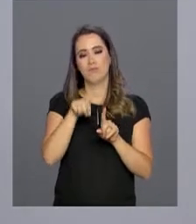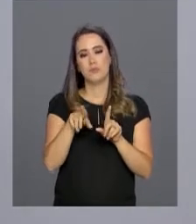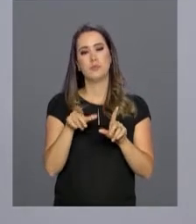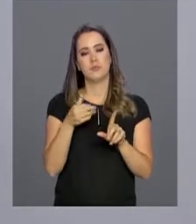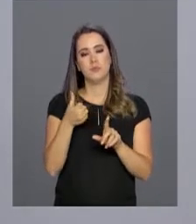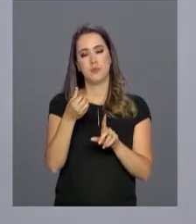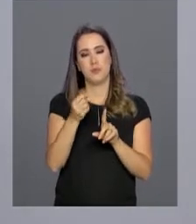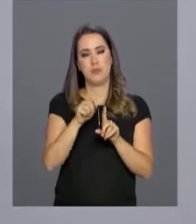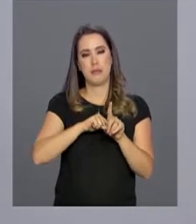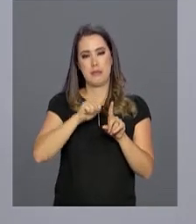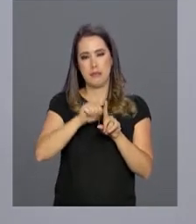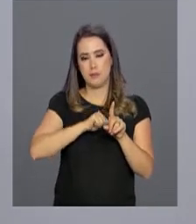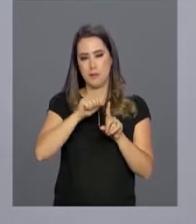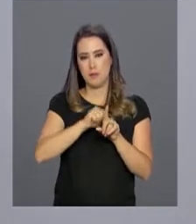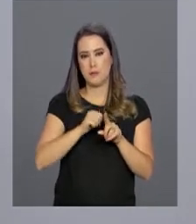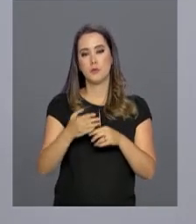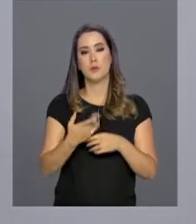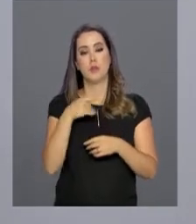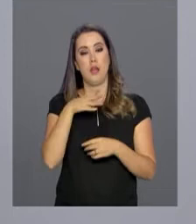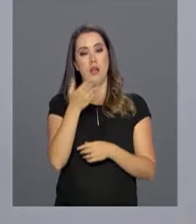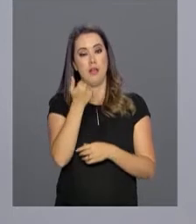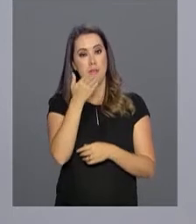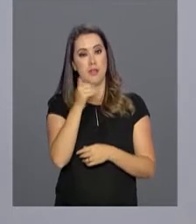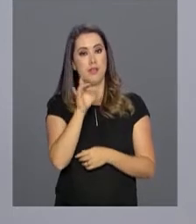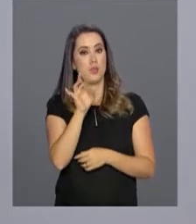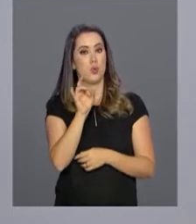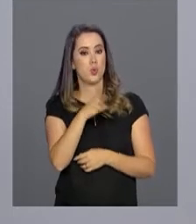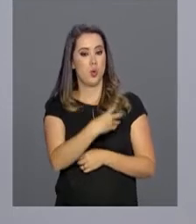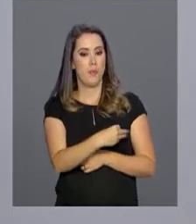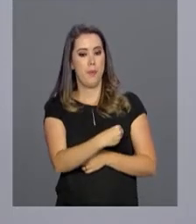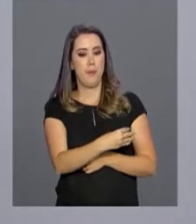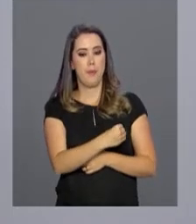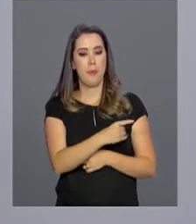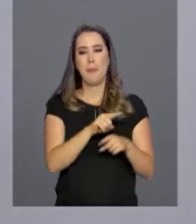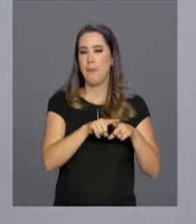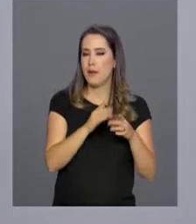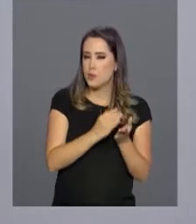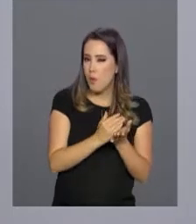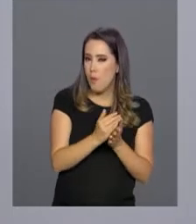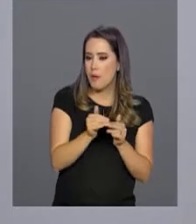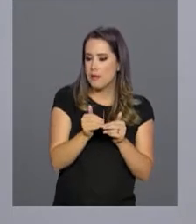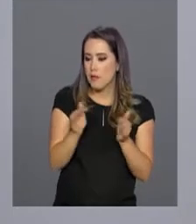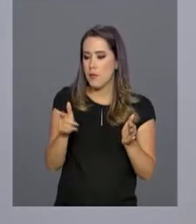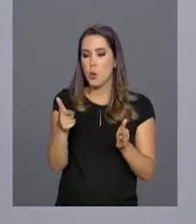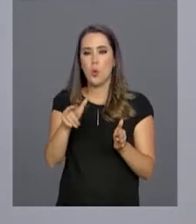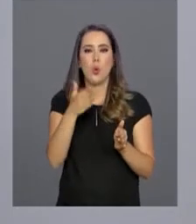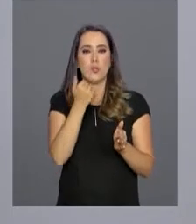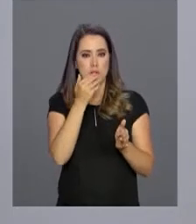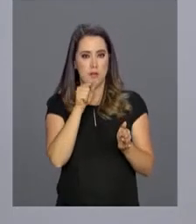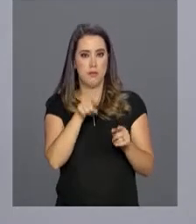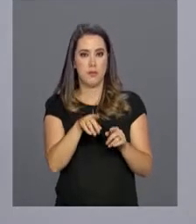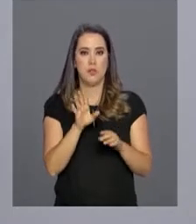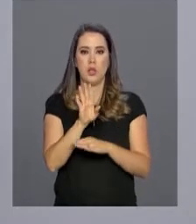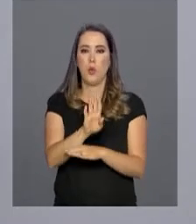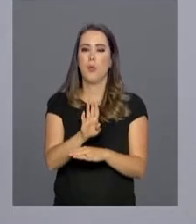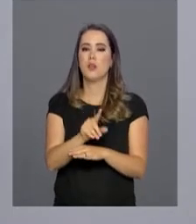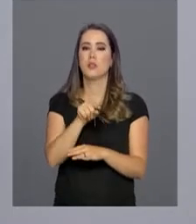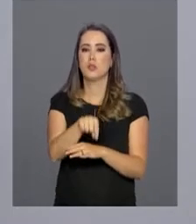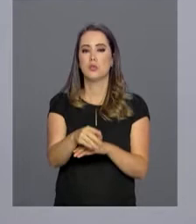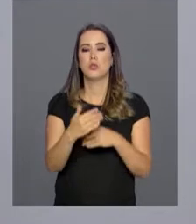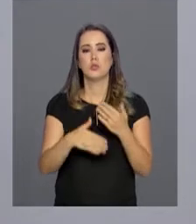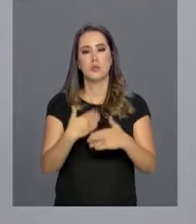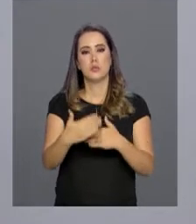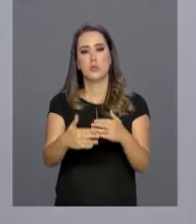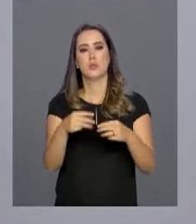uma recomendação da Organização Mundial da Saúde, abre espaço para a introdução de alimentos sólidos. Para ajudar nesta etapa, o